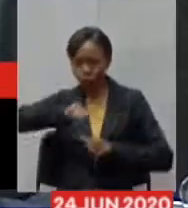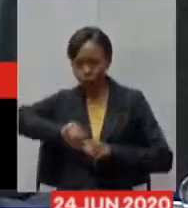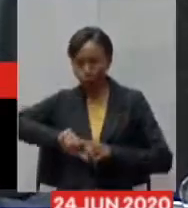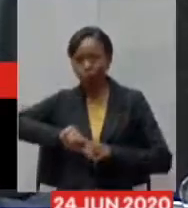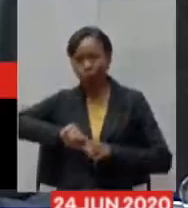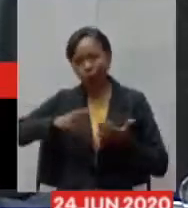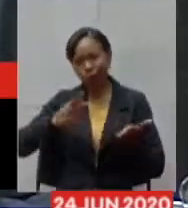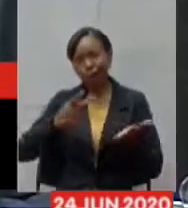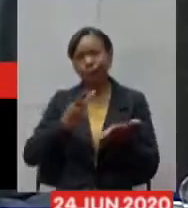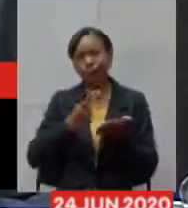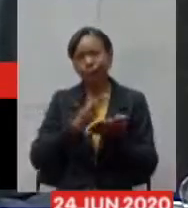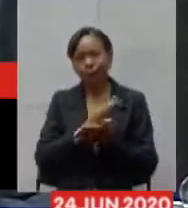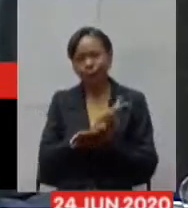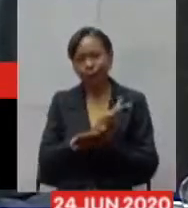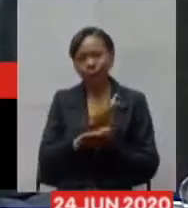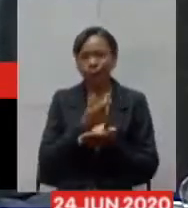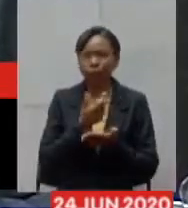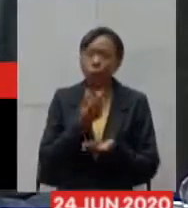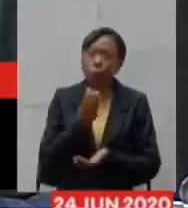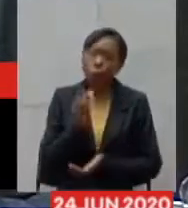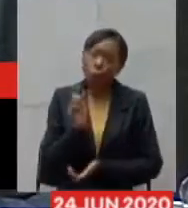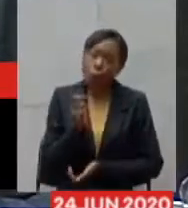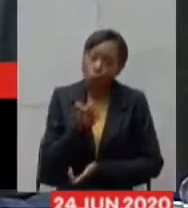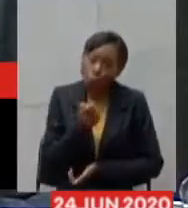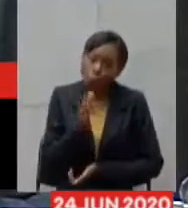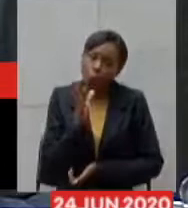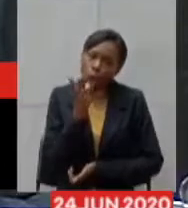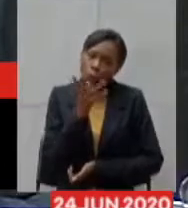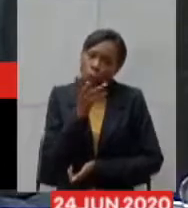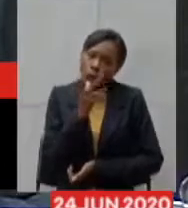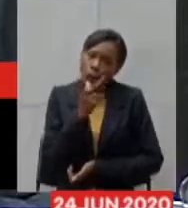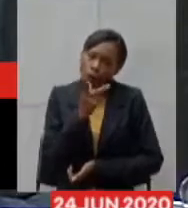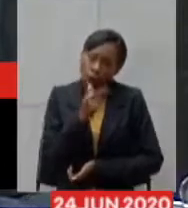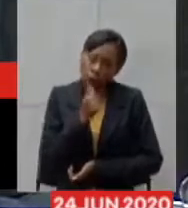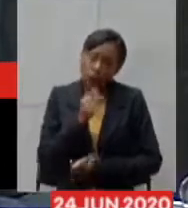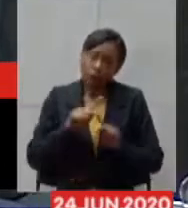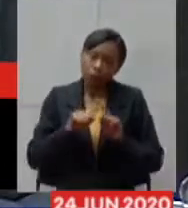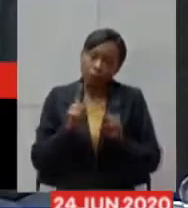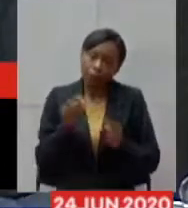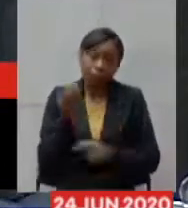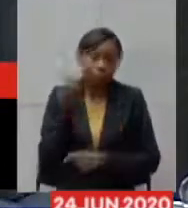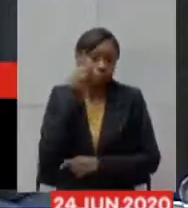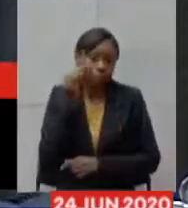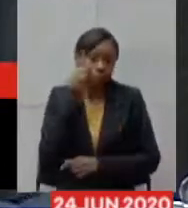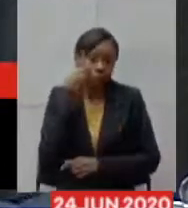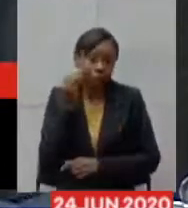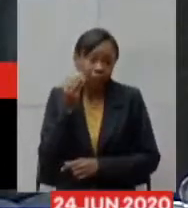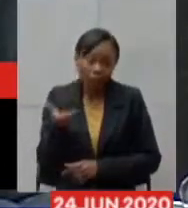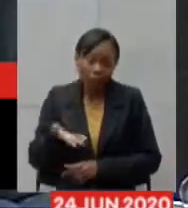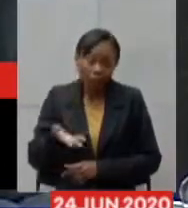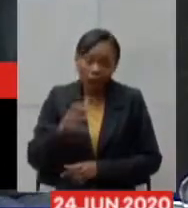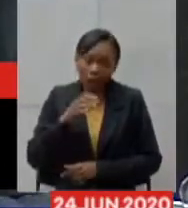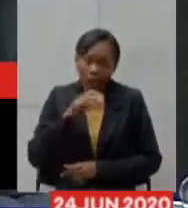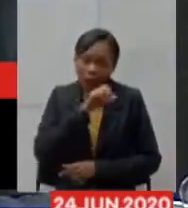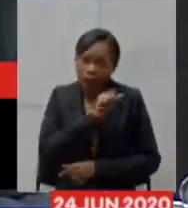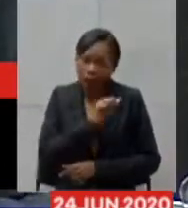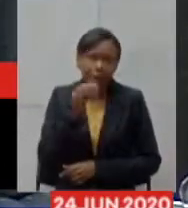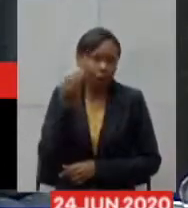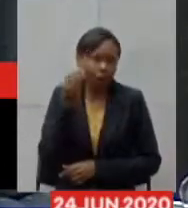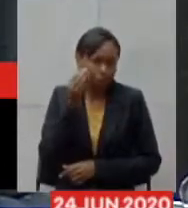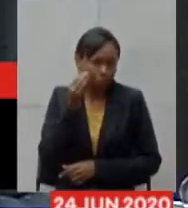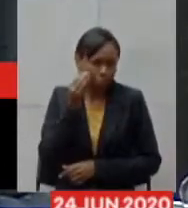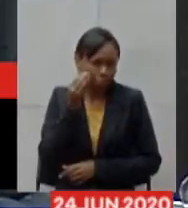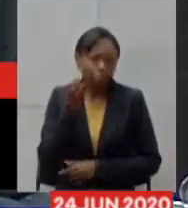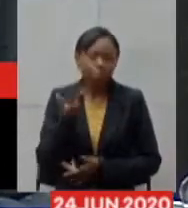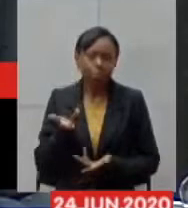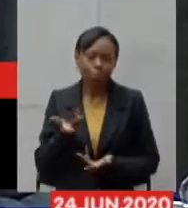a alguma demora nesse contexto mas nós estamos tentando ser os mais ágeis possíveis então isso